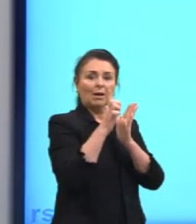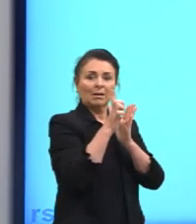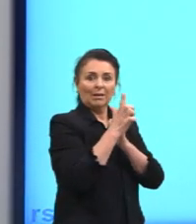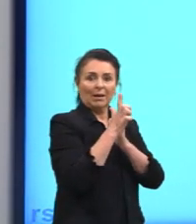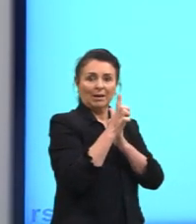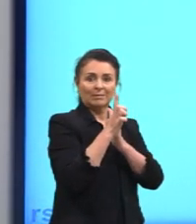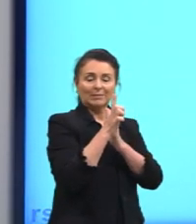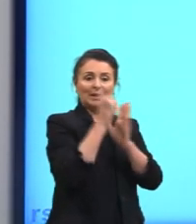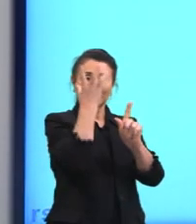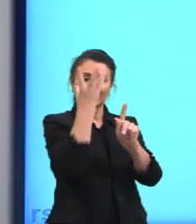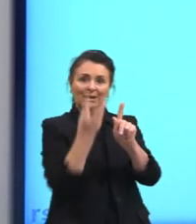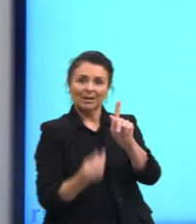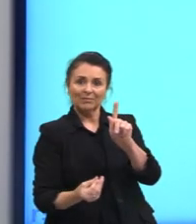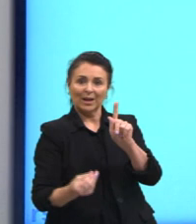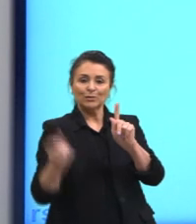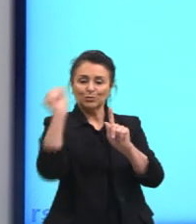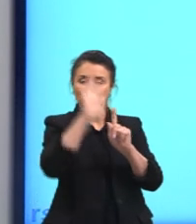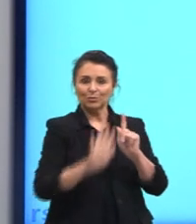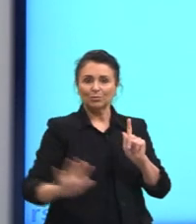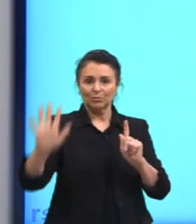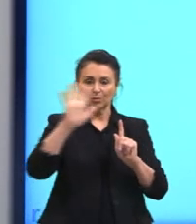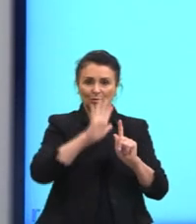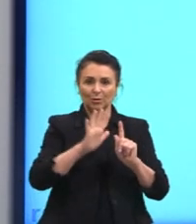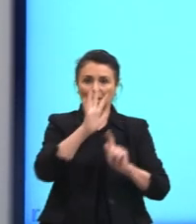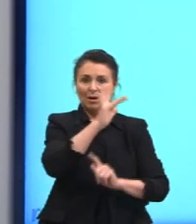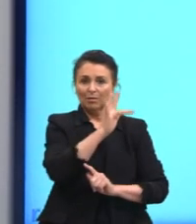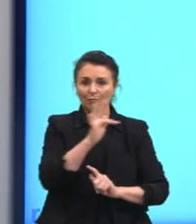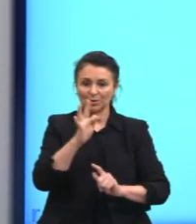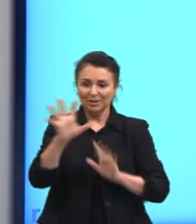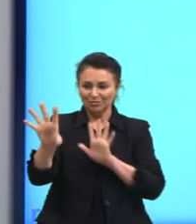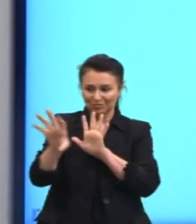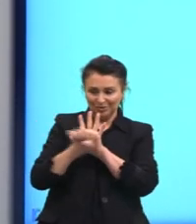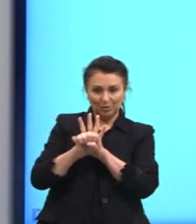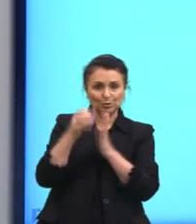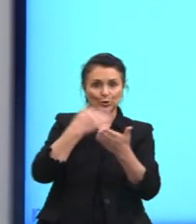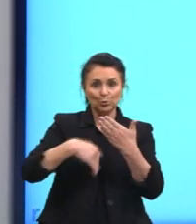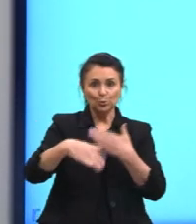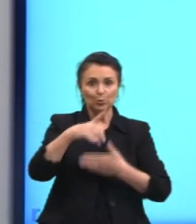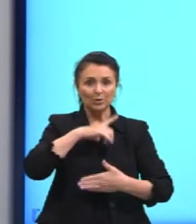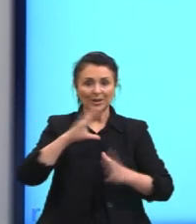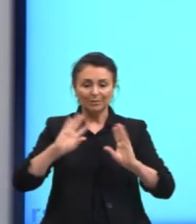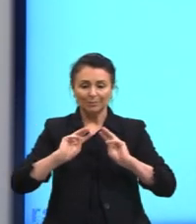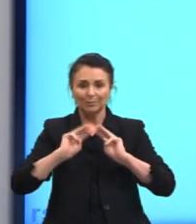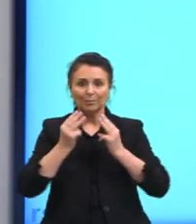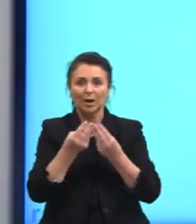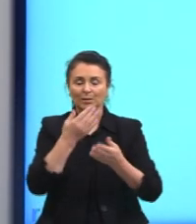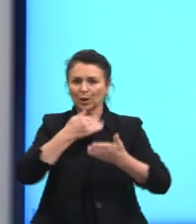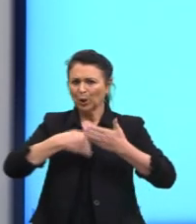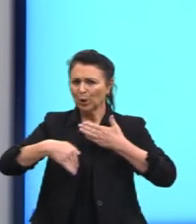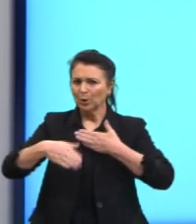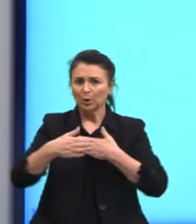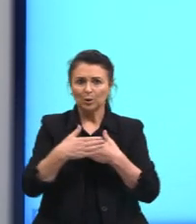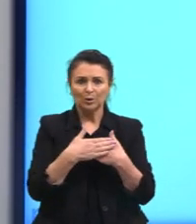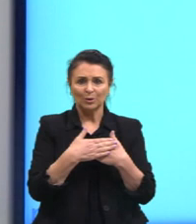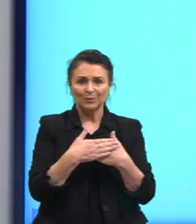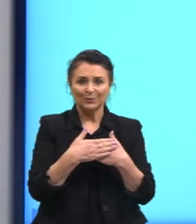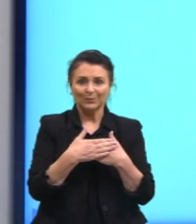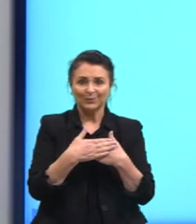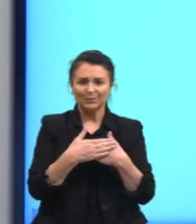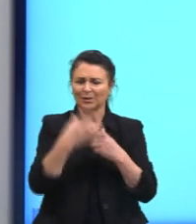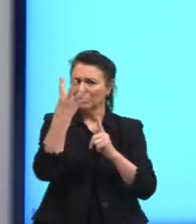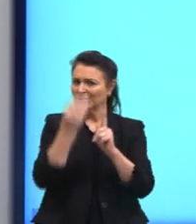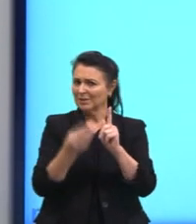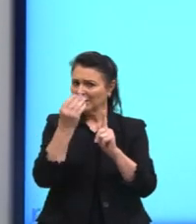universal. É a força de atração entre tudo que possui massa. Tudo. A gente costuma pensar em força da gravidade